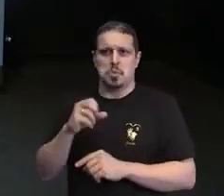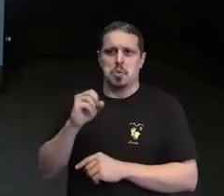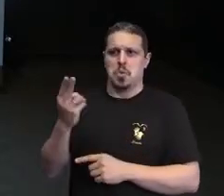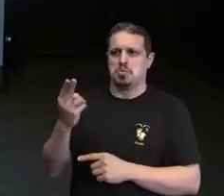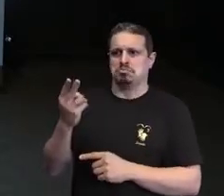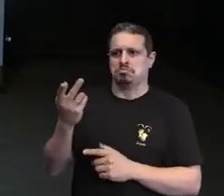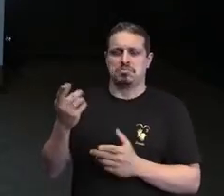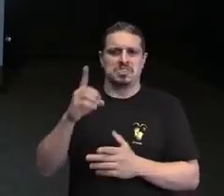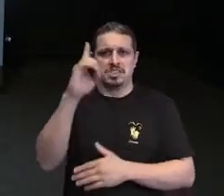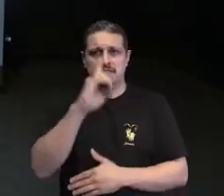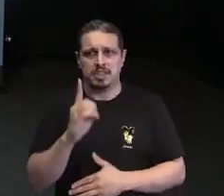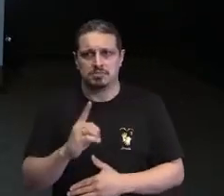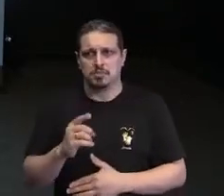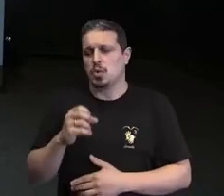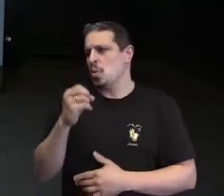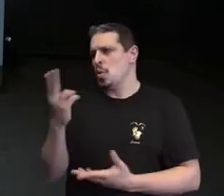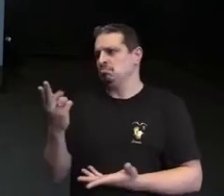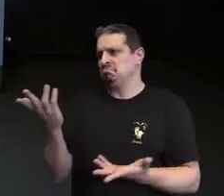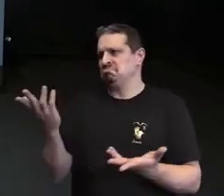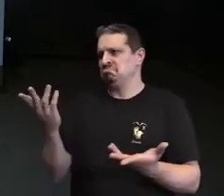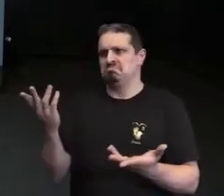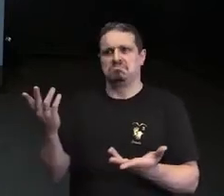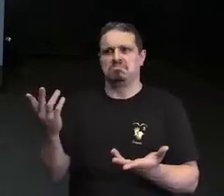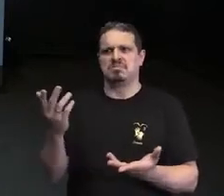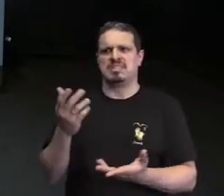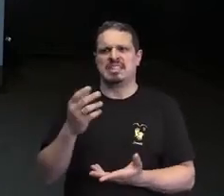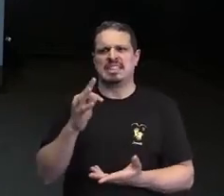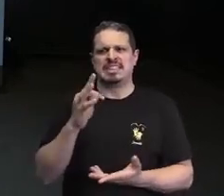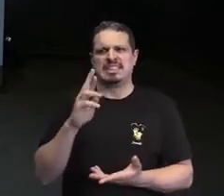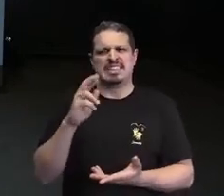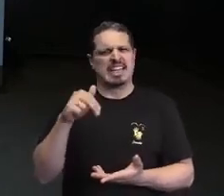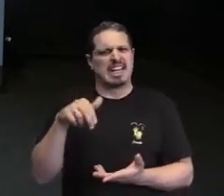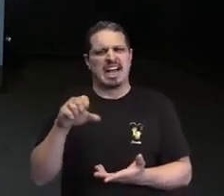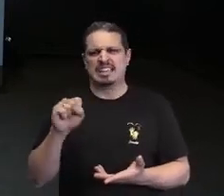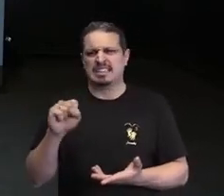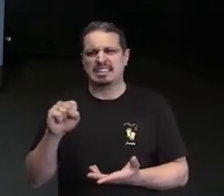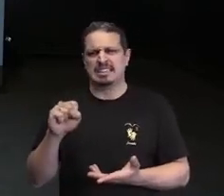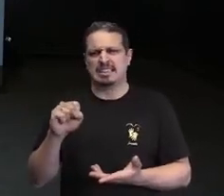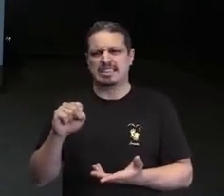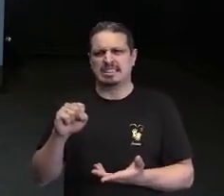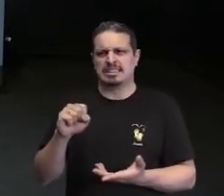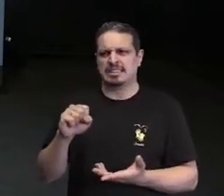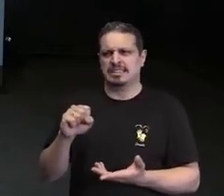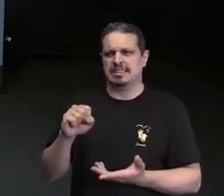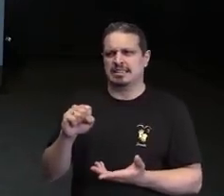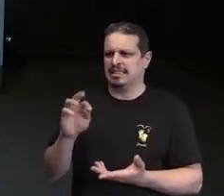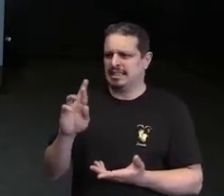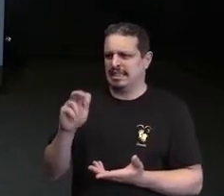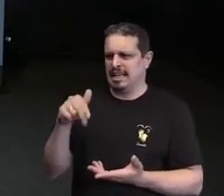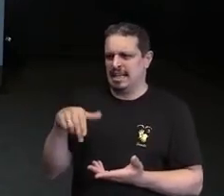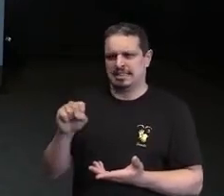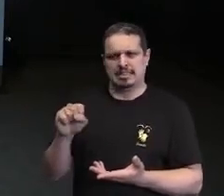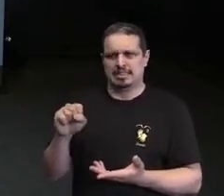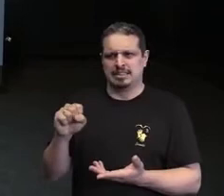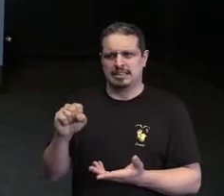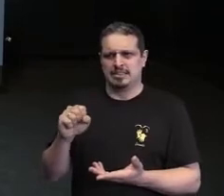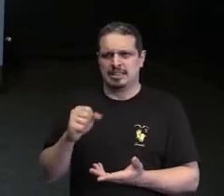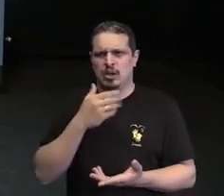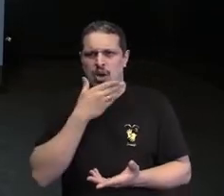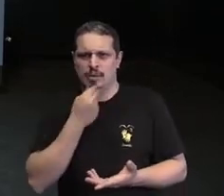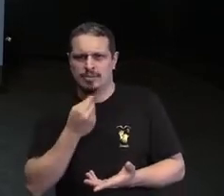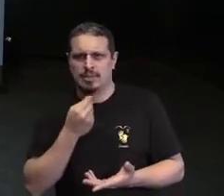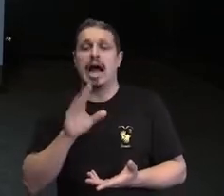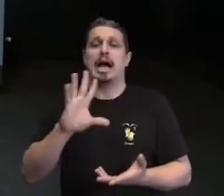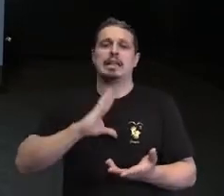pessoa trans, seja ela uma pessoa refugiada, a chance desse profissional conseguir entender que a diversidade faz parte